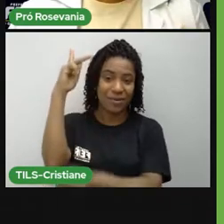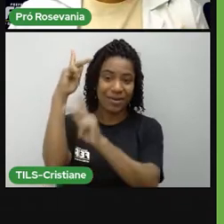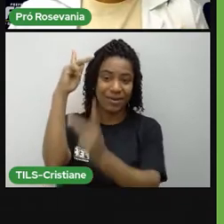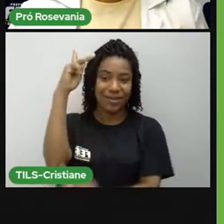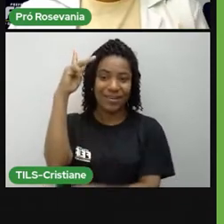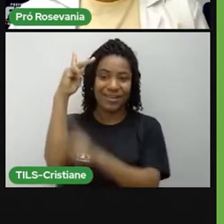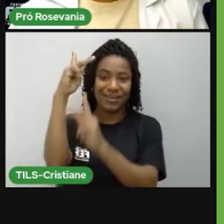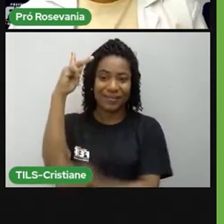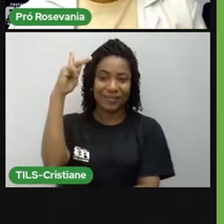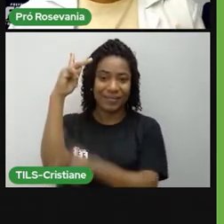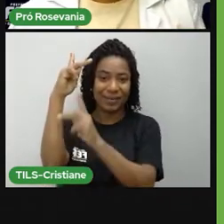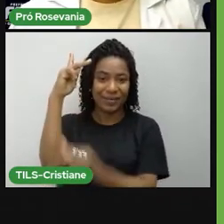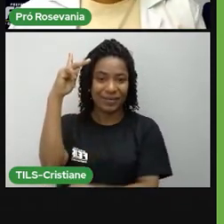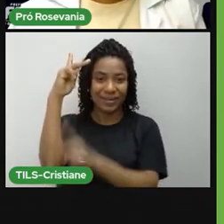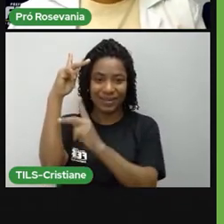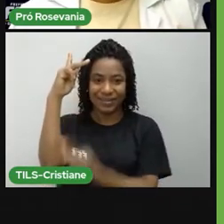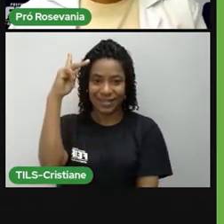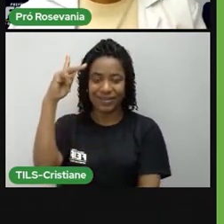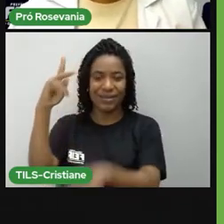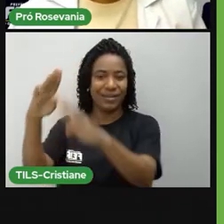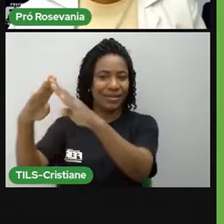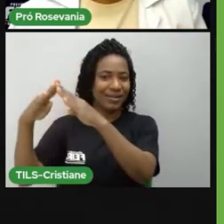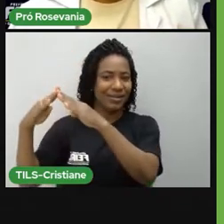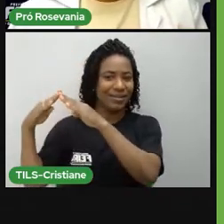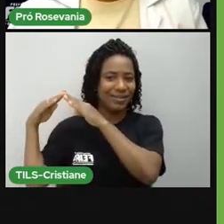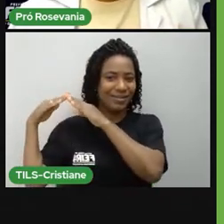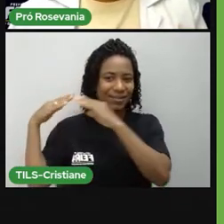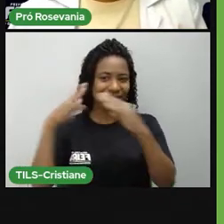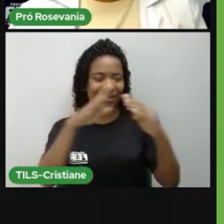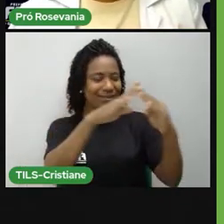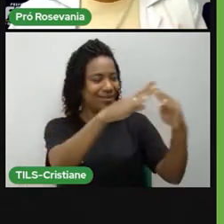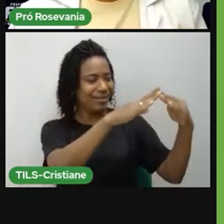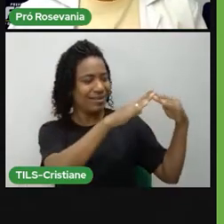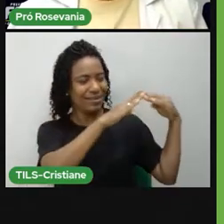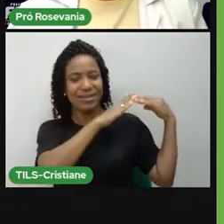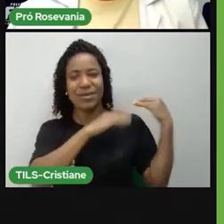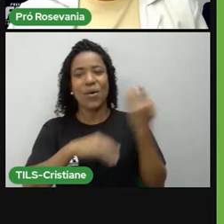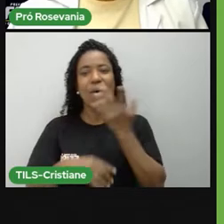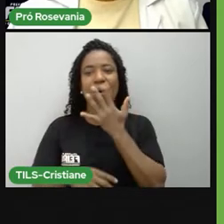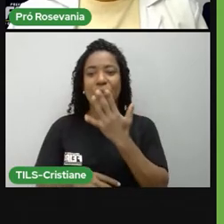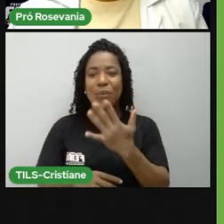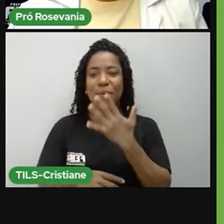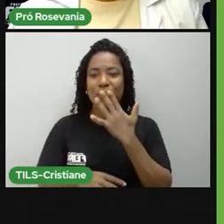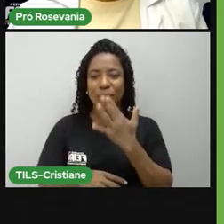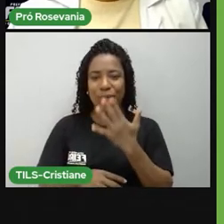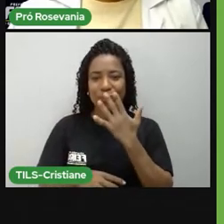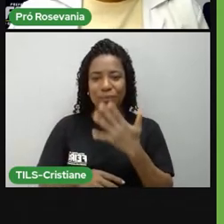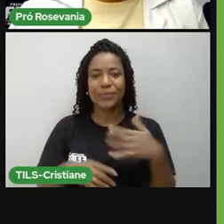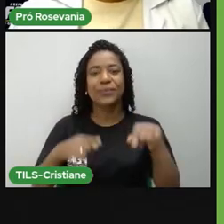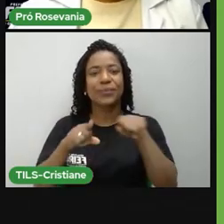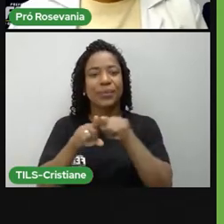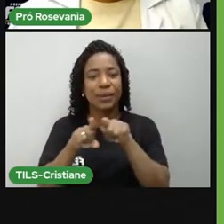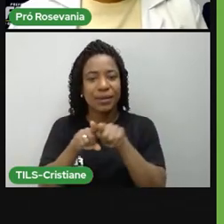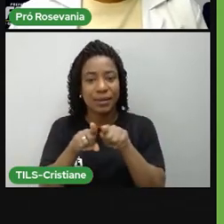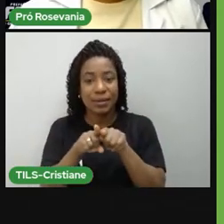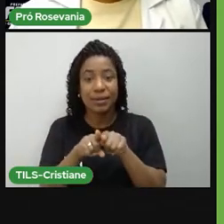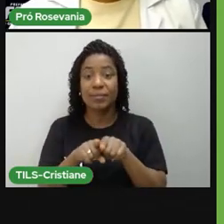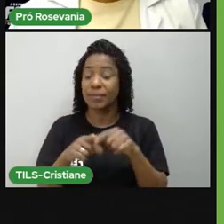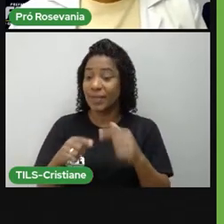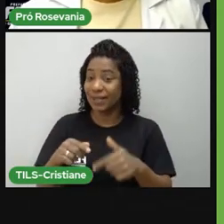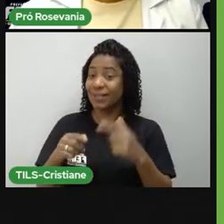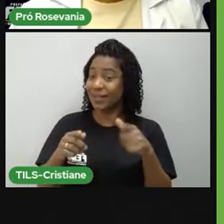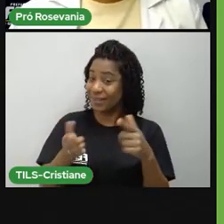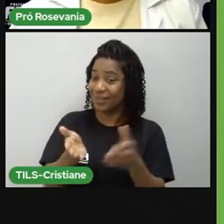com aqueles casarões, aqueles famosos sobradinhos, né, do Pelourinho. Aqui a gente também tem, né, a literatura de